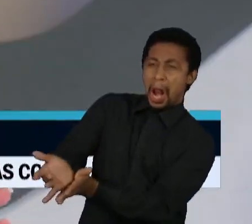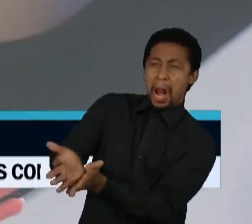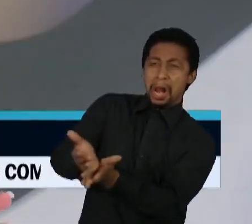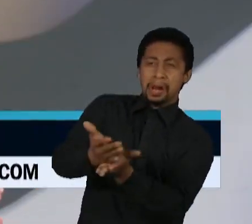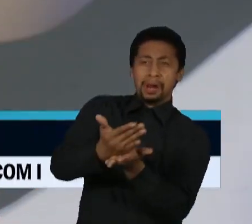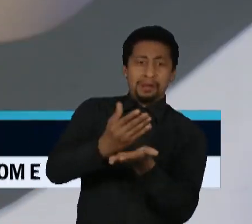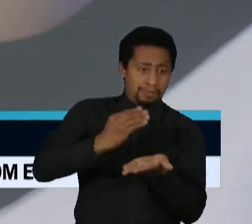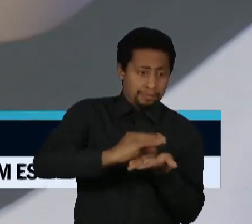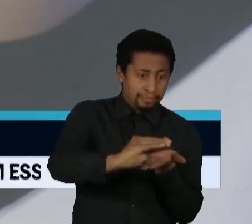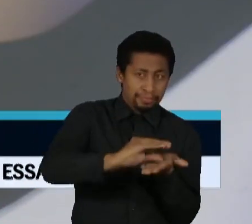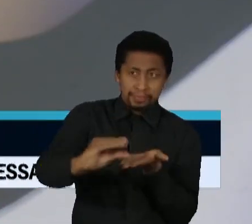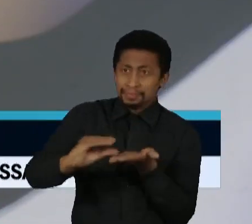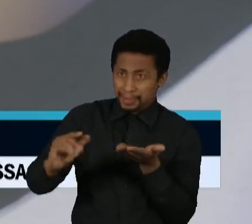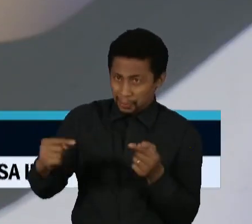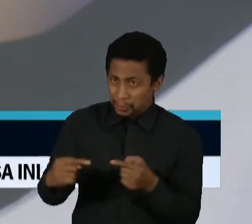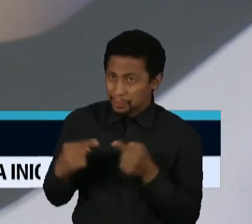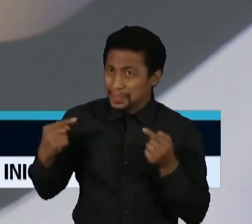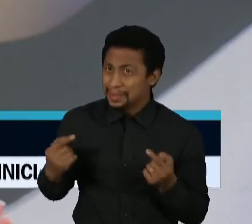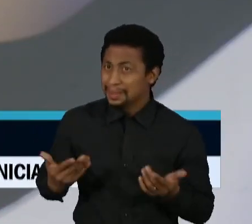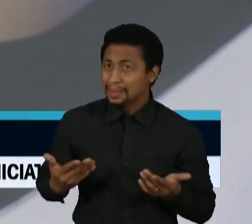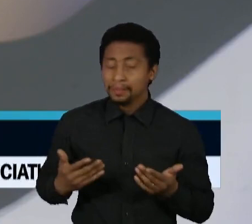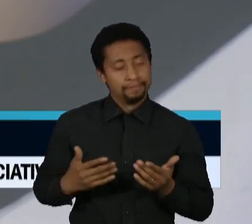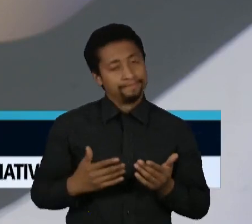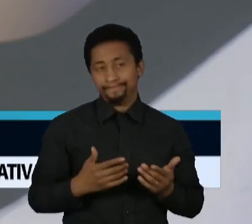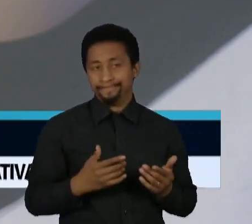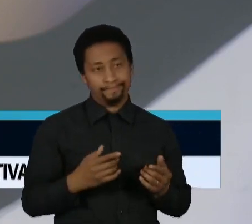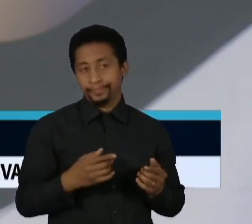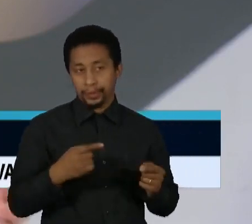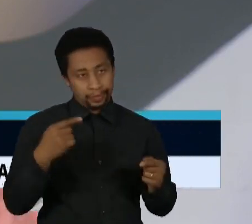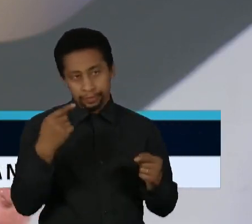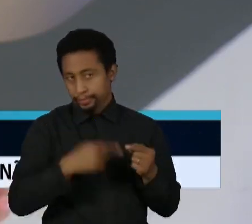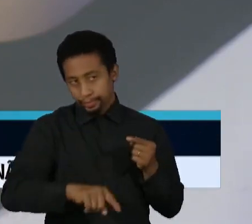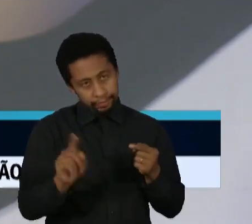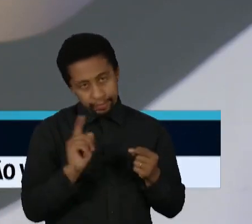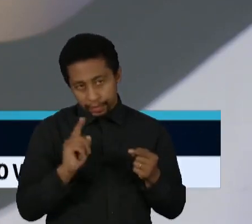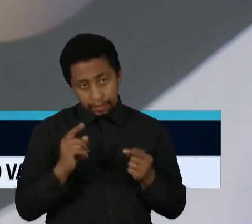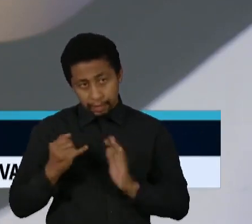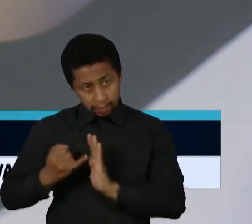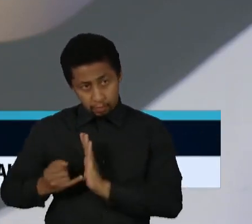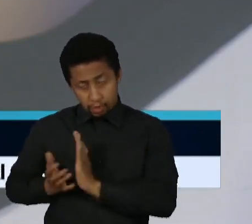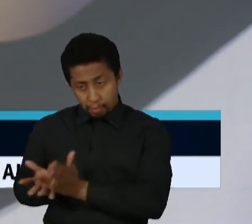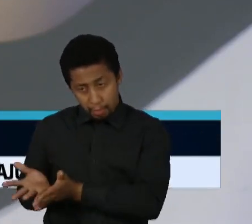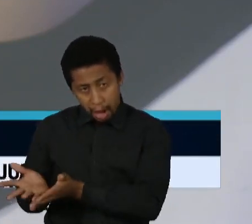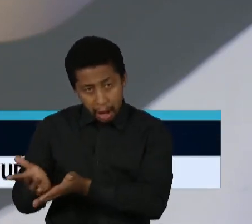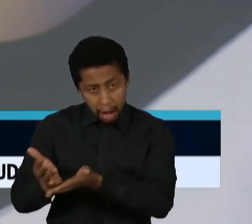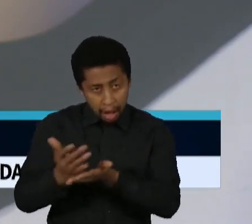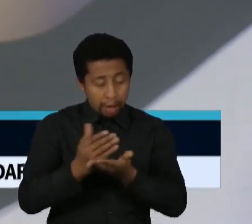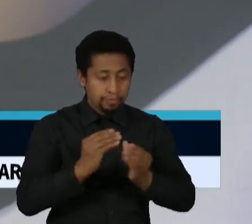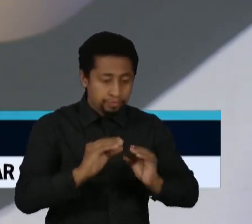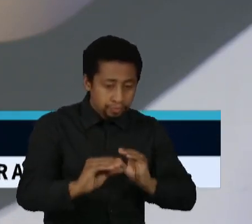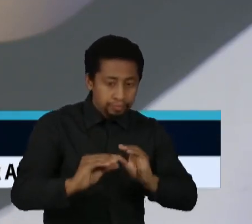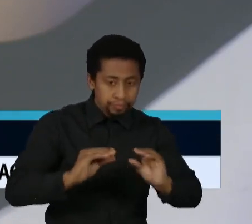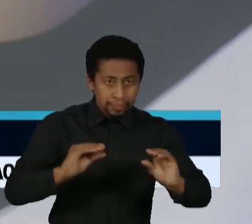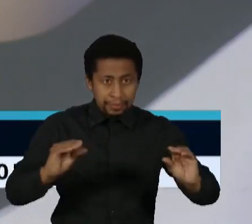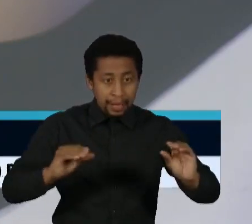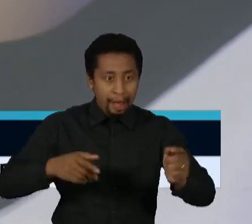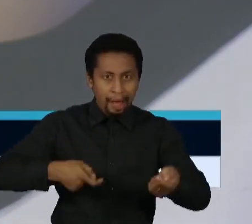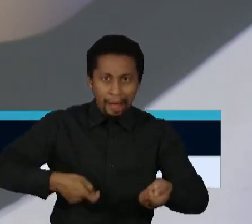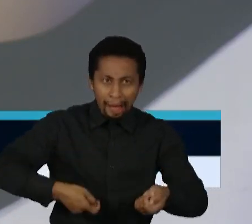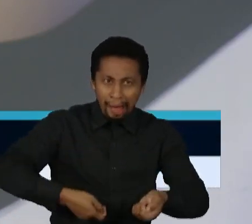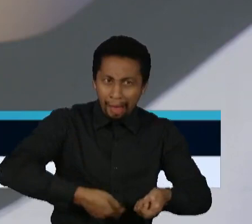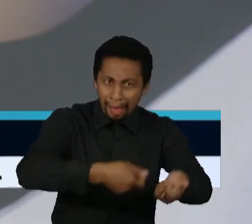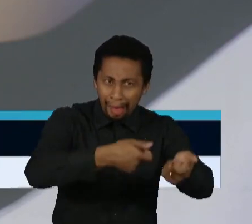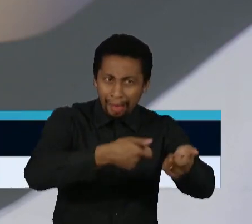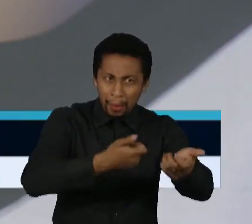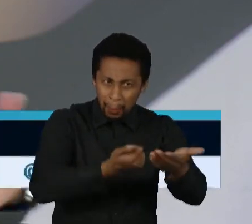não fecha. Nesse momento, ela não é uma equação que fecha de uma forma muito redonda. A gente tem, de um lado, uma necessidade fiscal